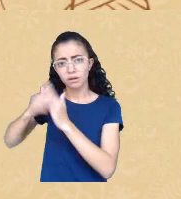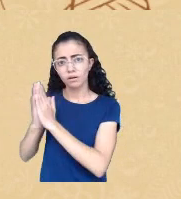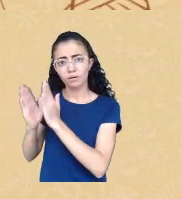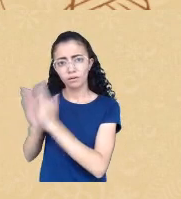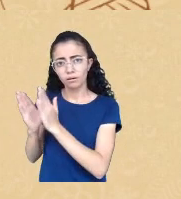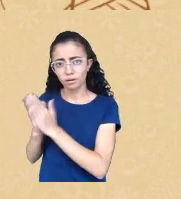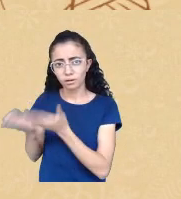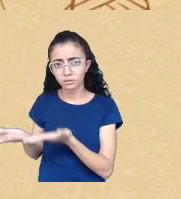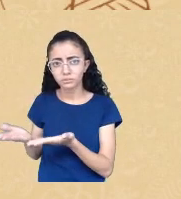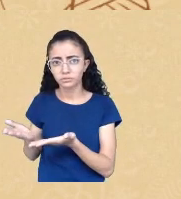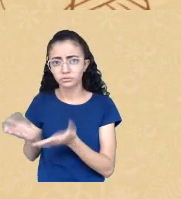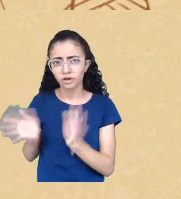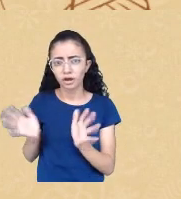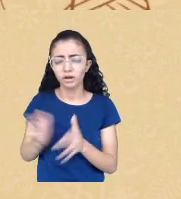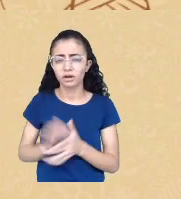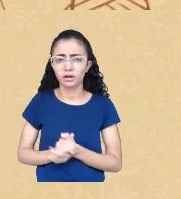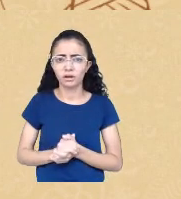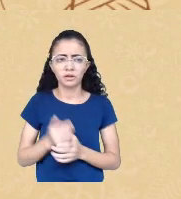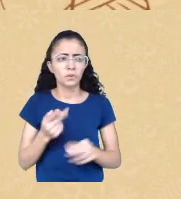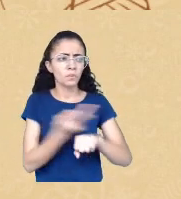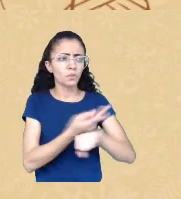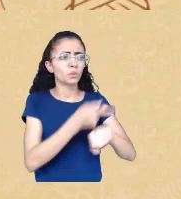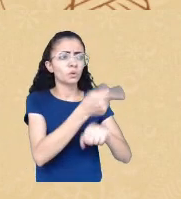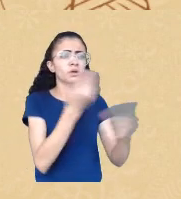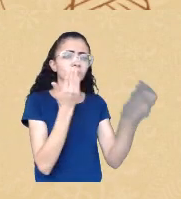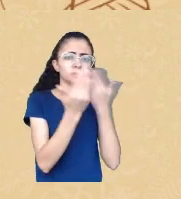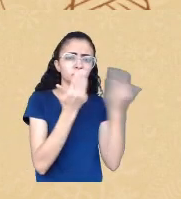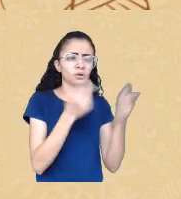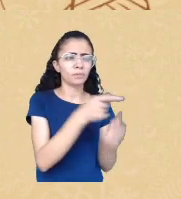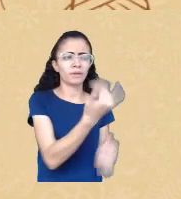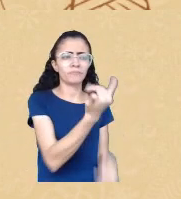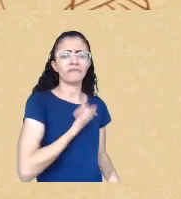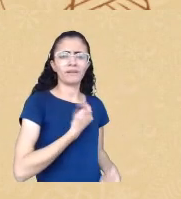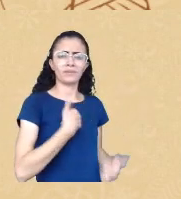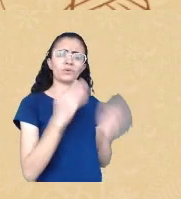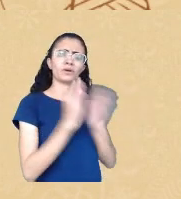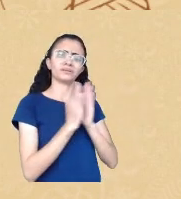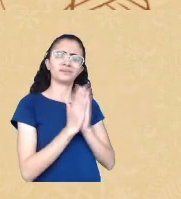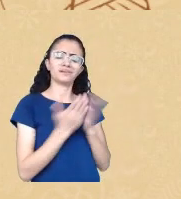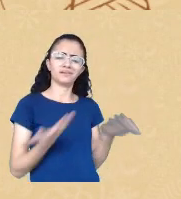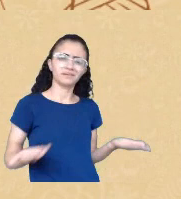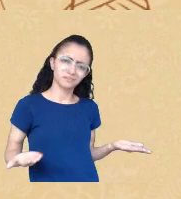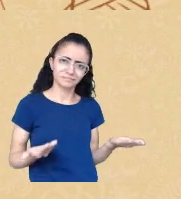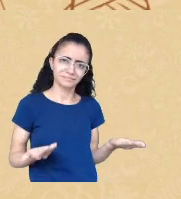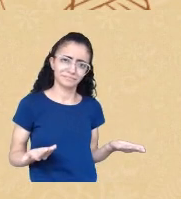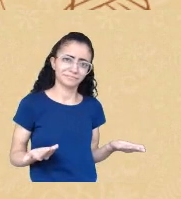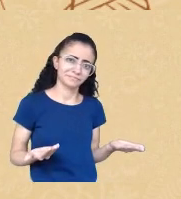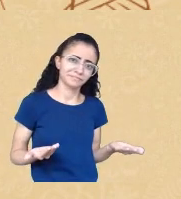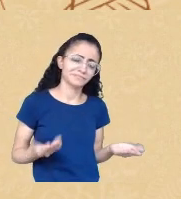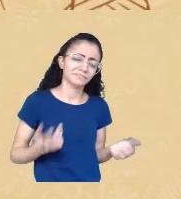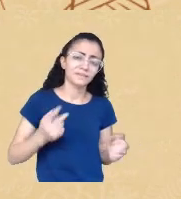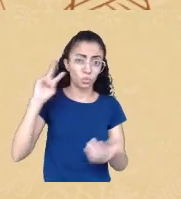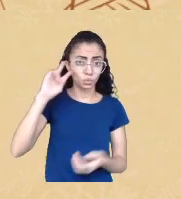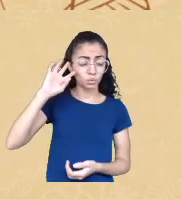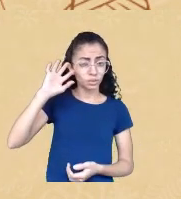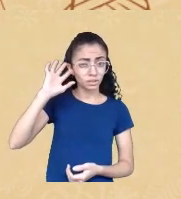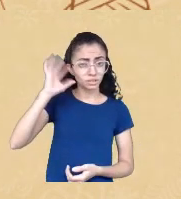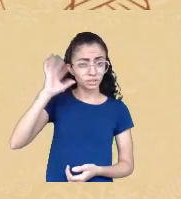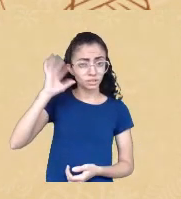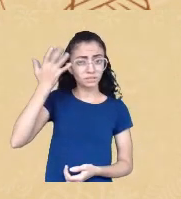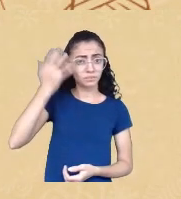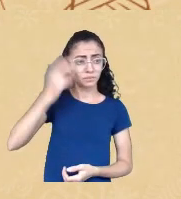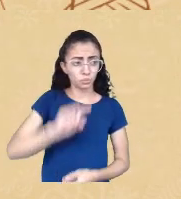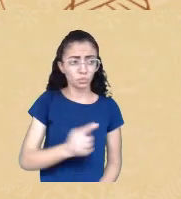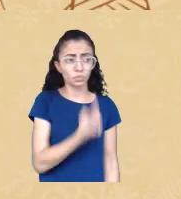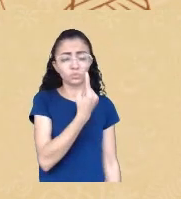que eu rezasse mas esse é um caso único infelizmente não vocês mais do que eu devem saber da